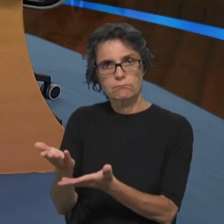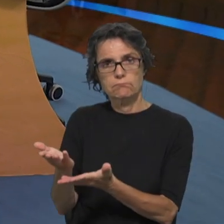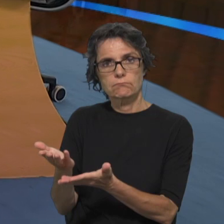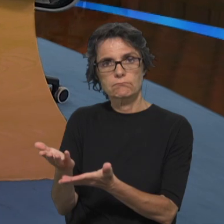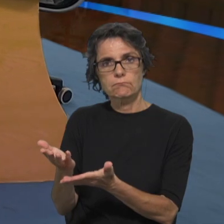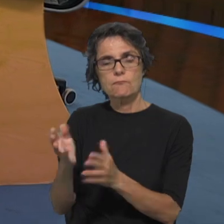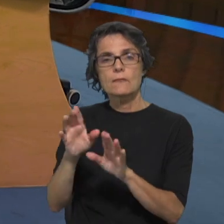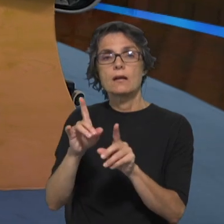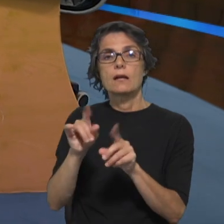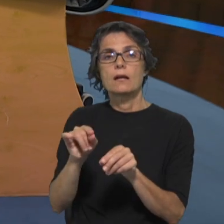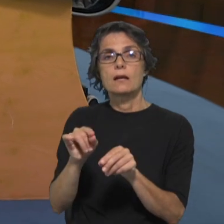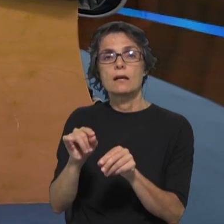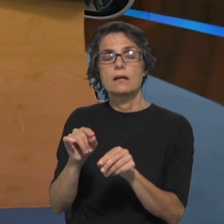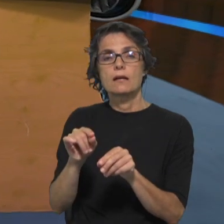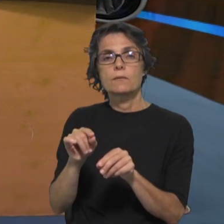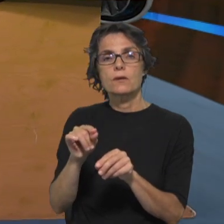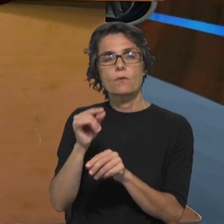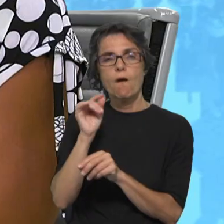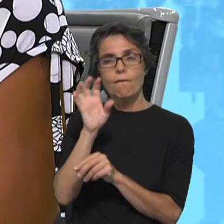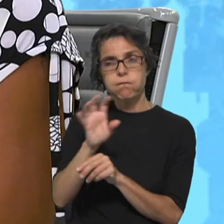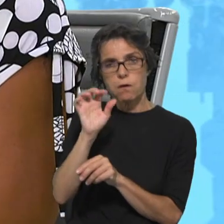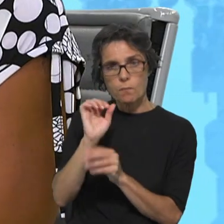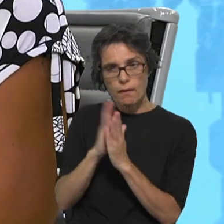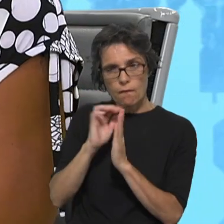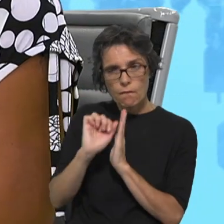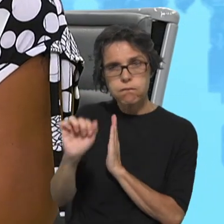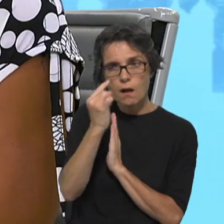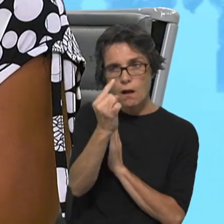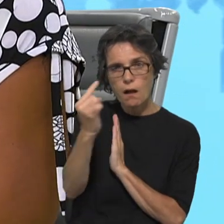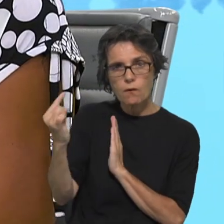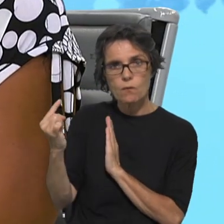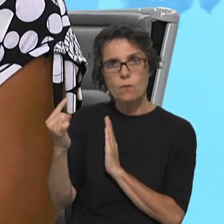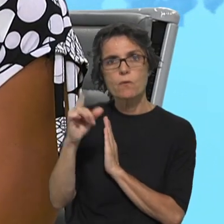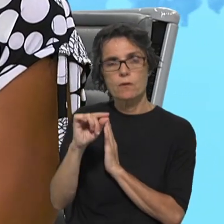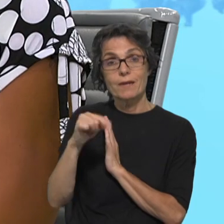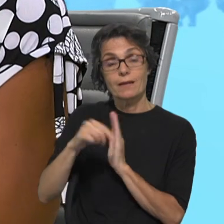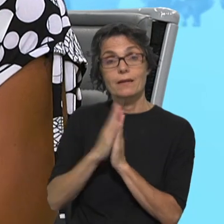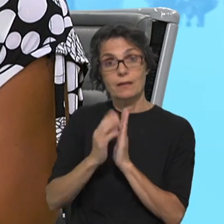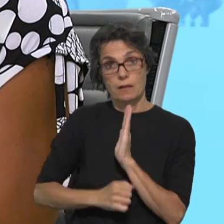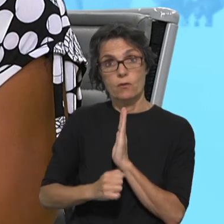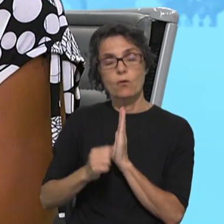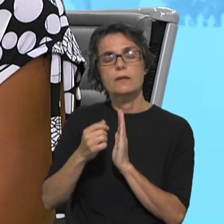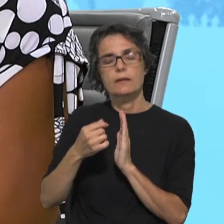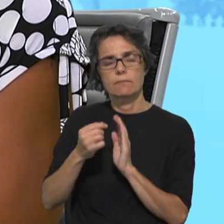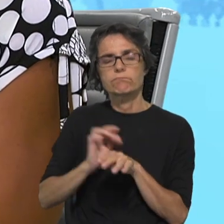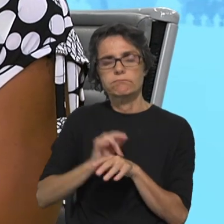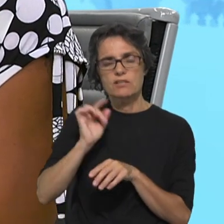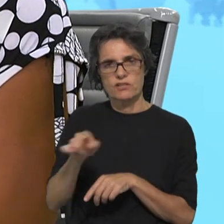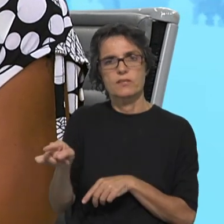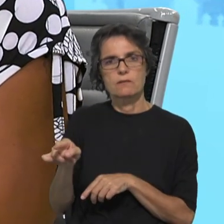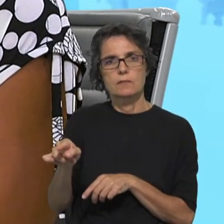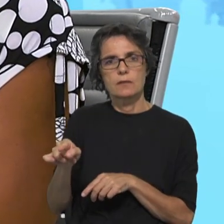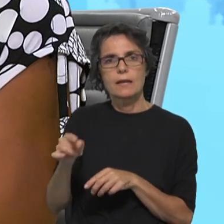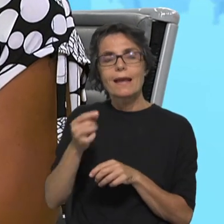esta atenção à vivência religiosa a Igreja Católica em Portugal tem e procura ceder esses